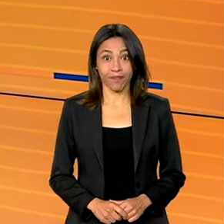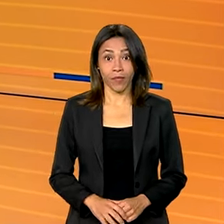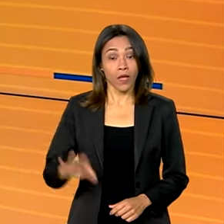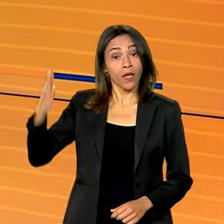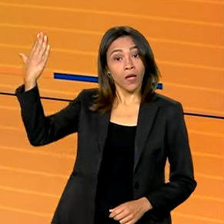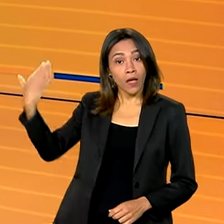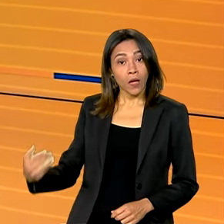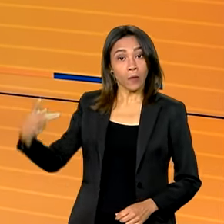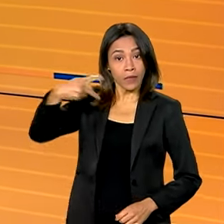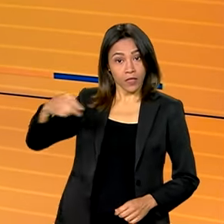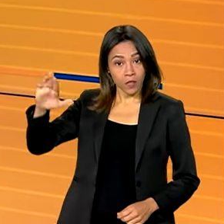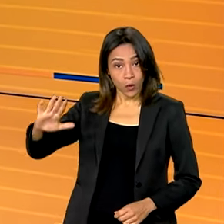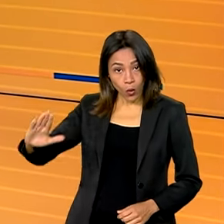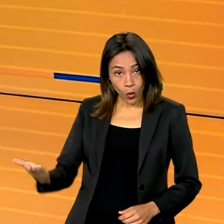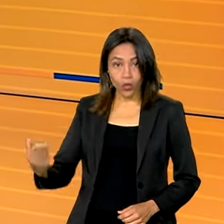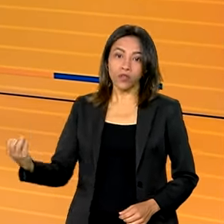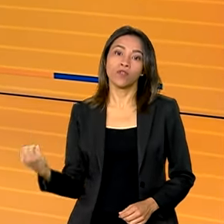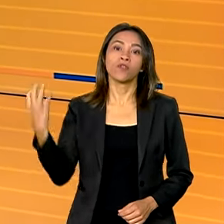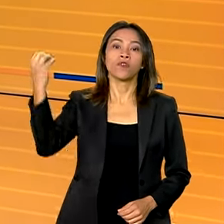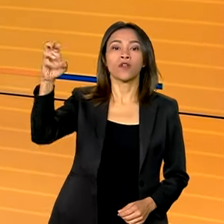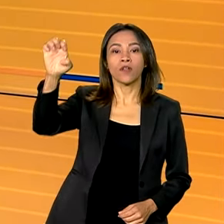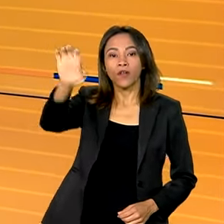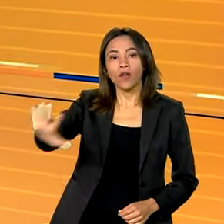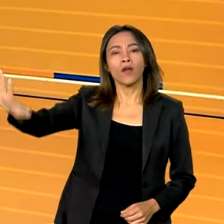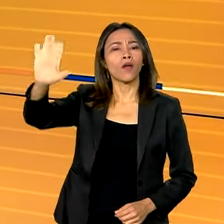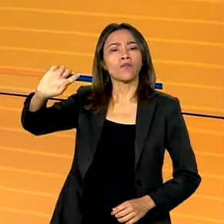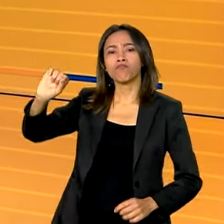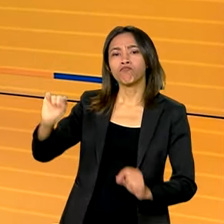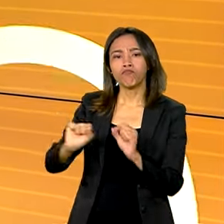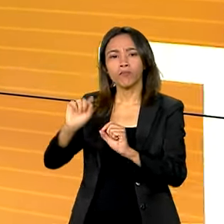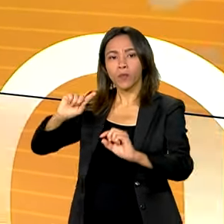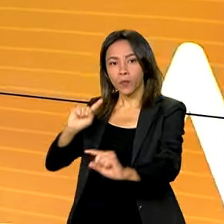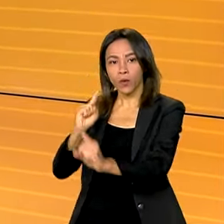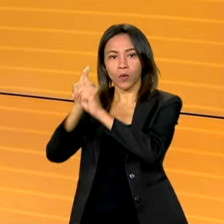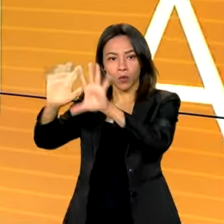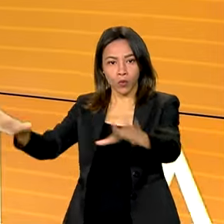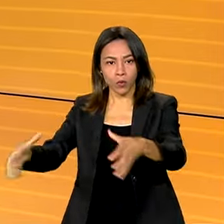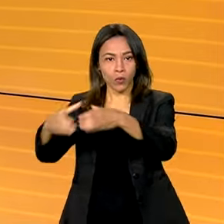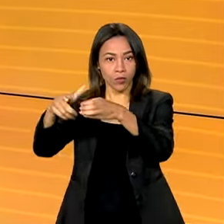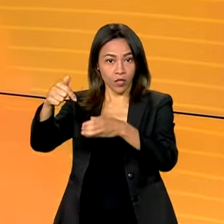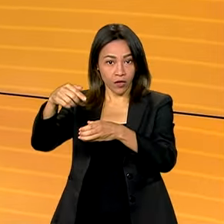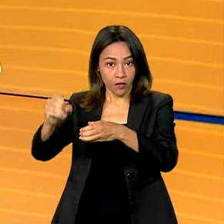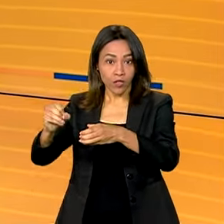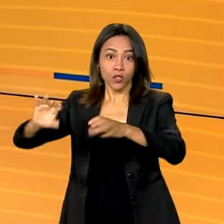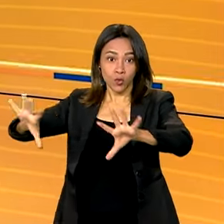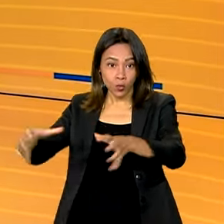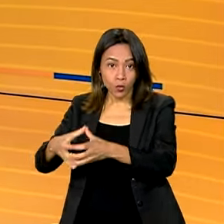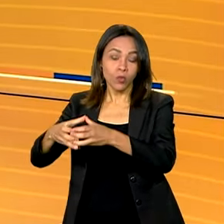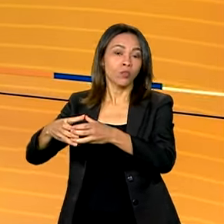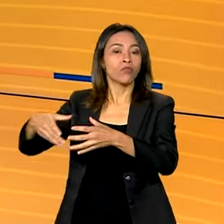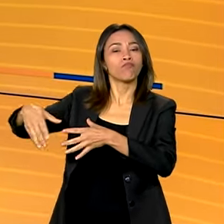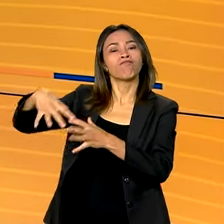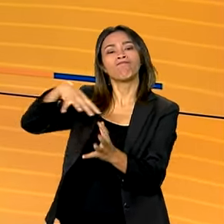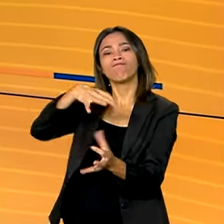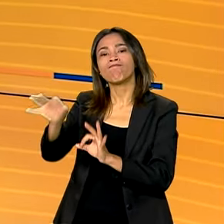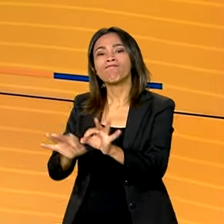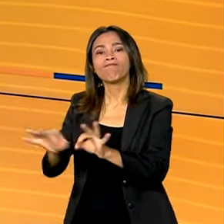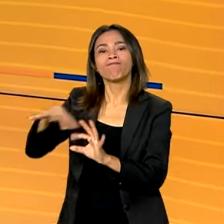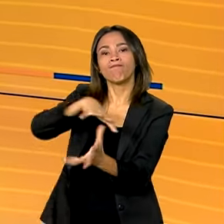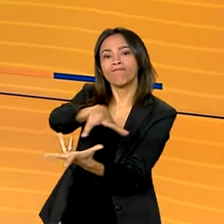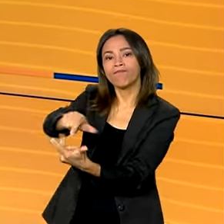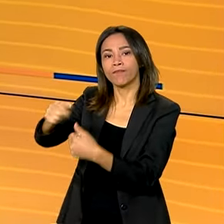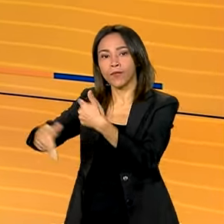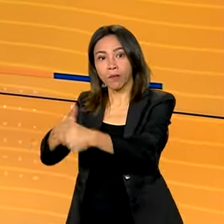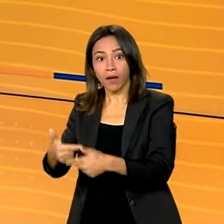Presidente Lula viaja hoje a Europa para encontro do G7 e da Organização Internacional do Trabalho. Mais cedo, ele